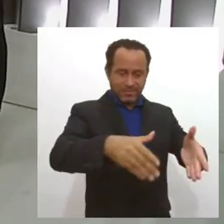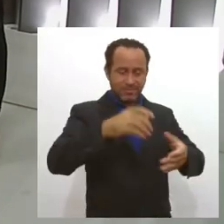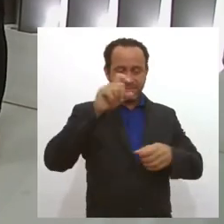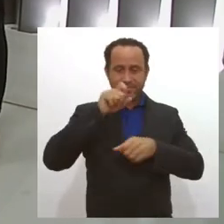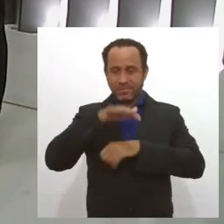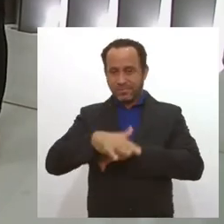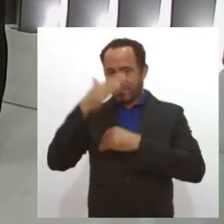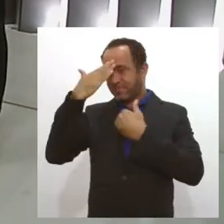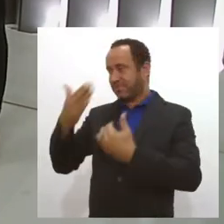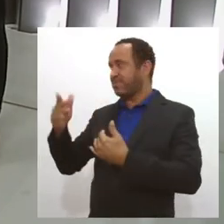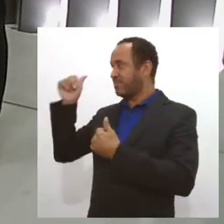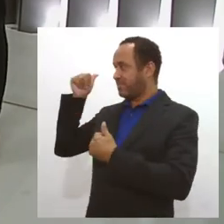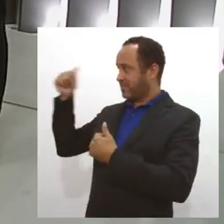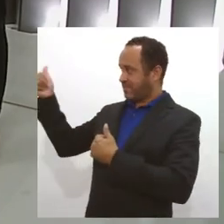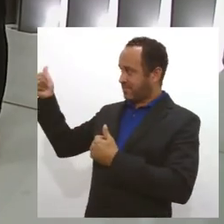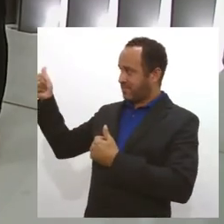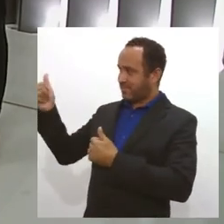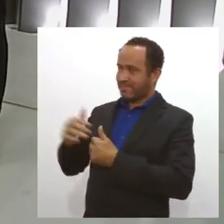obrigada pela sua participação